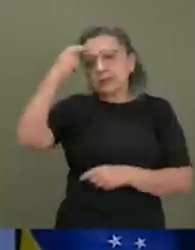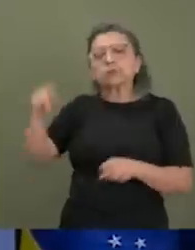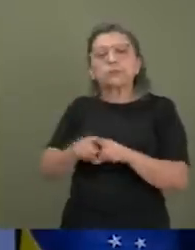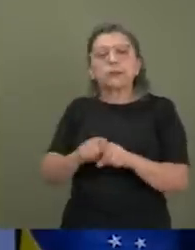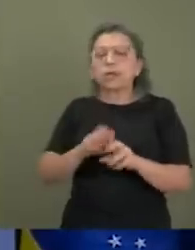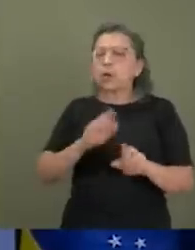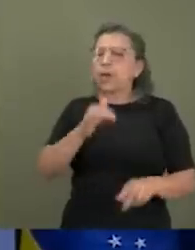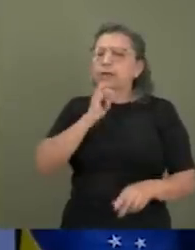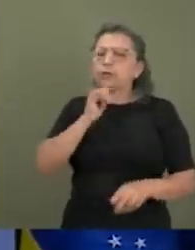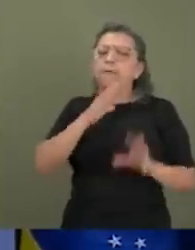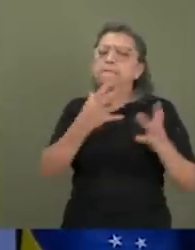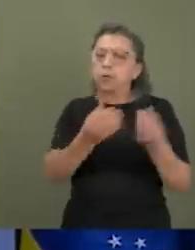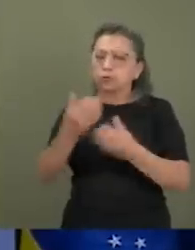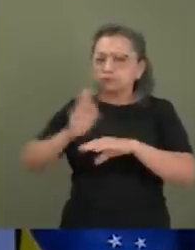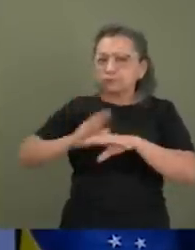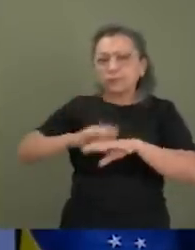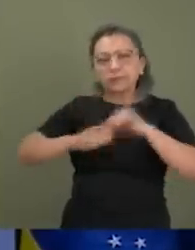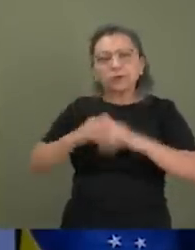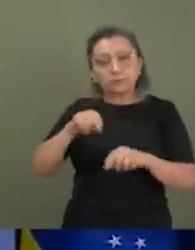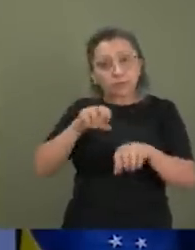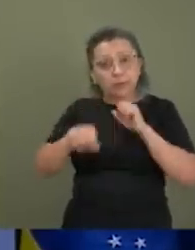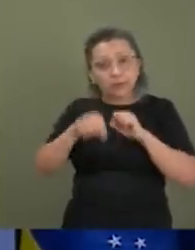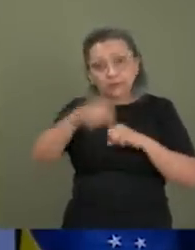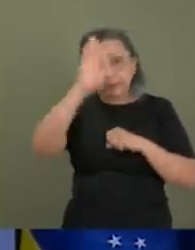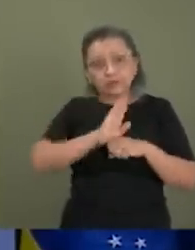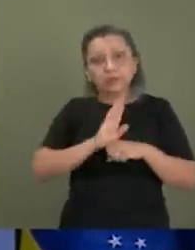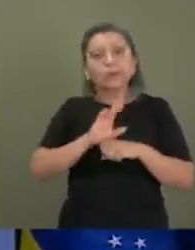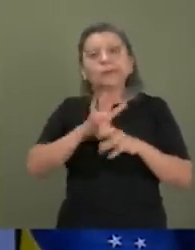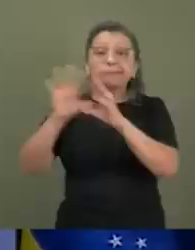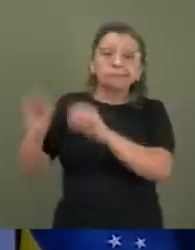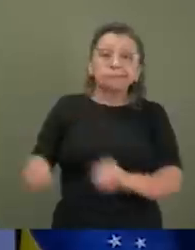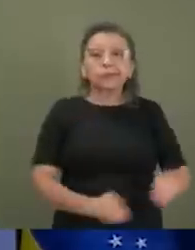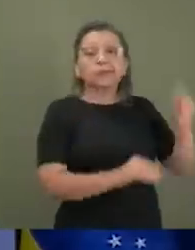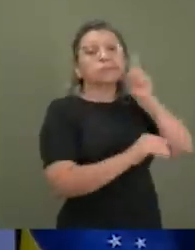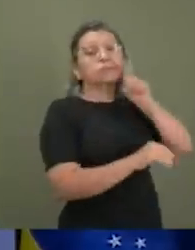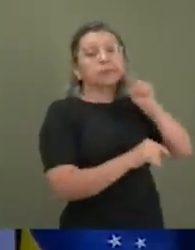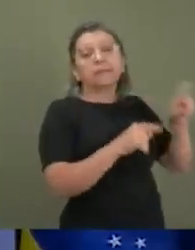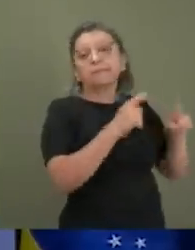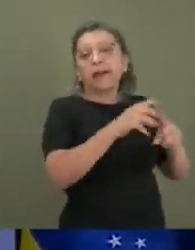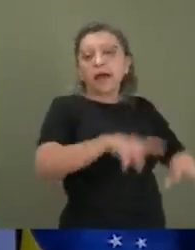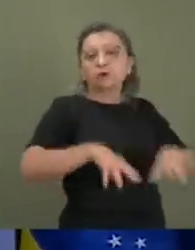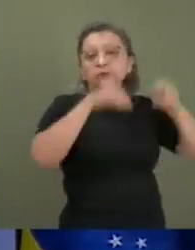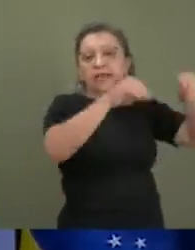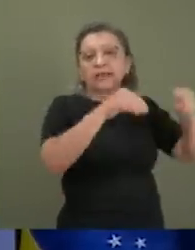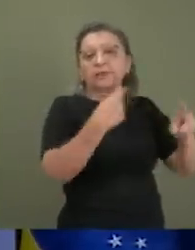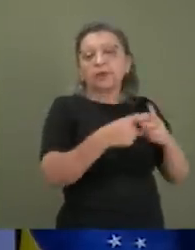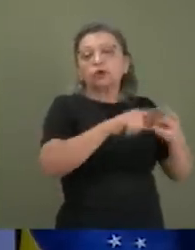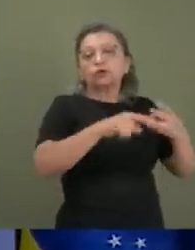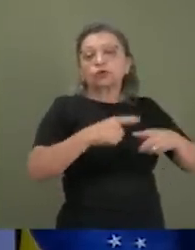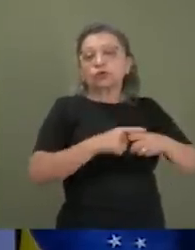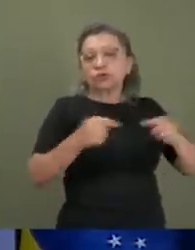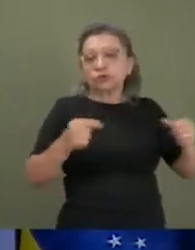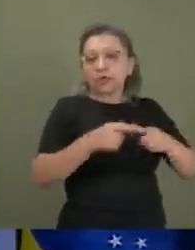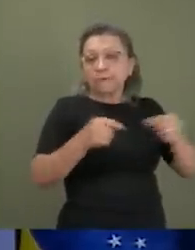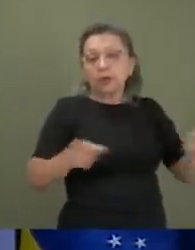não à toa, muito da mão de obra que a gente forma no Brasil, acaba indo para os Estados Unidos, acaba indo para a Austrália, acaba indo para o Japão,